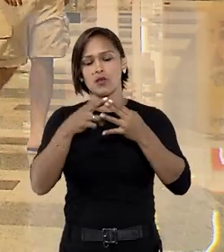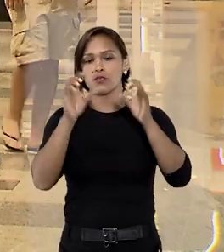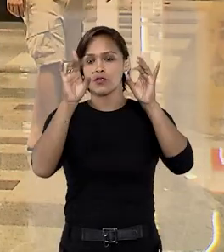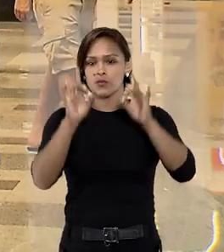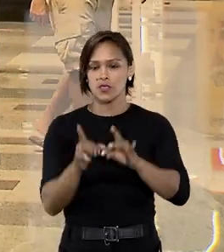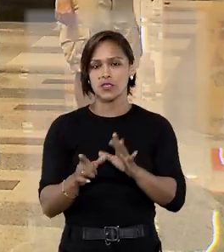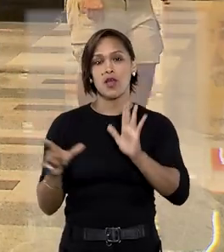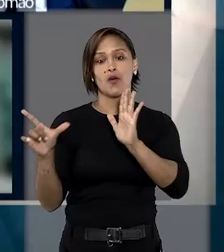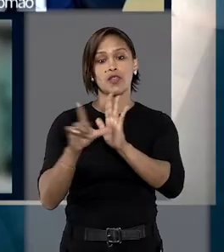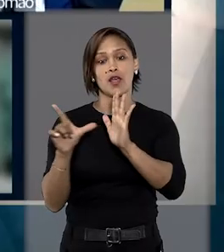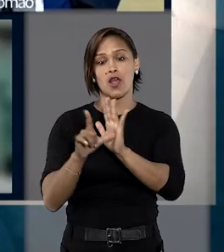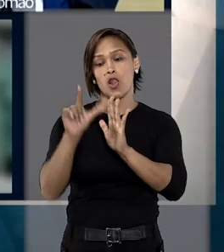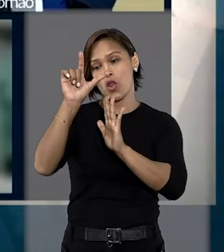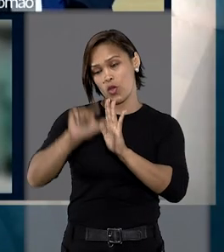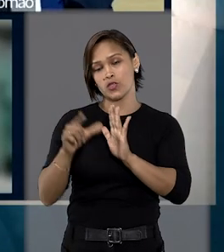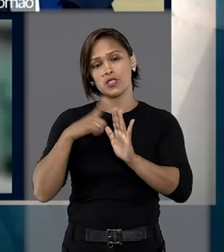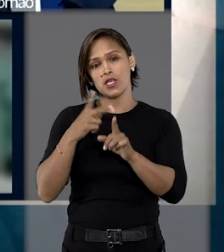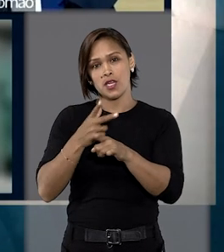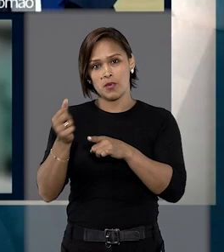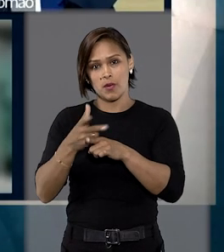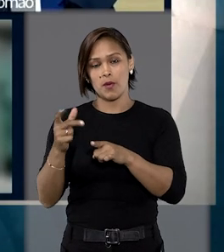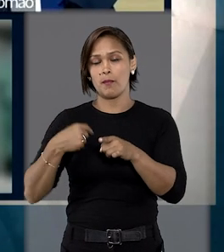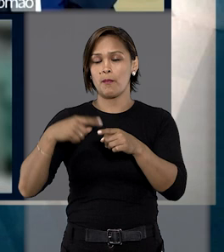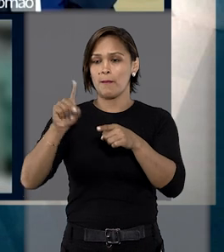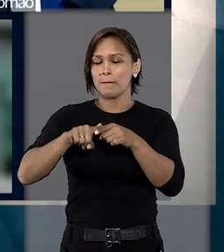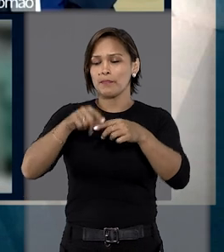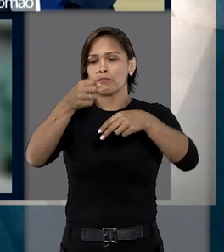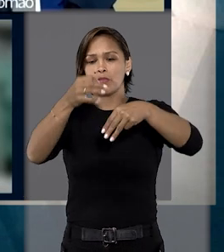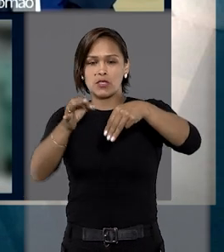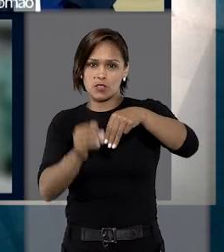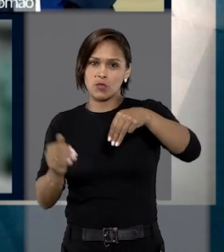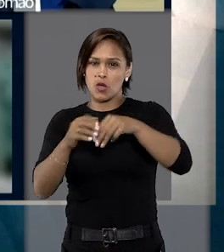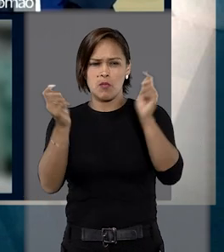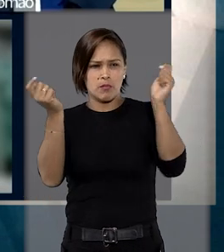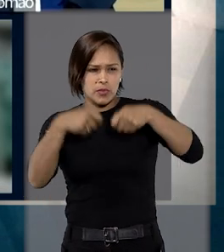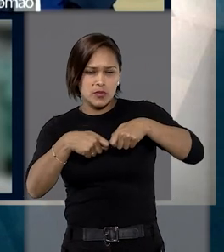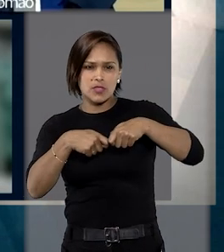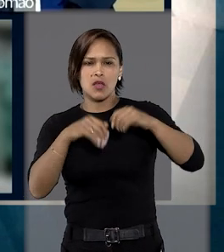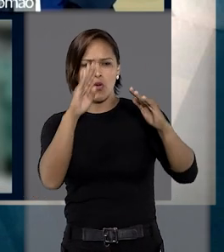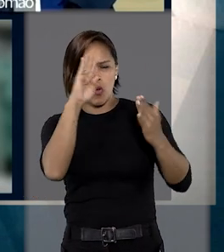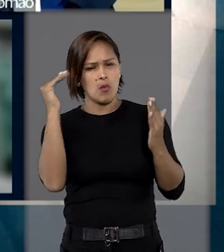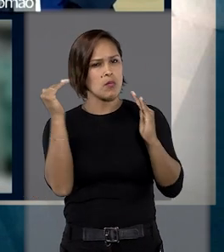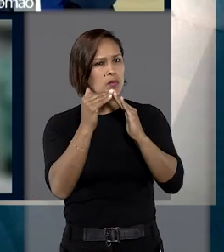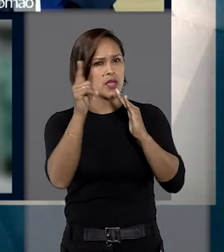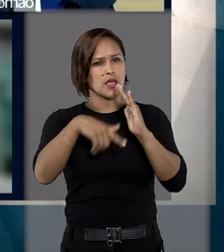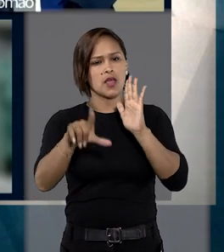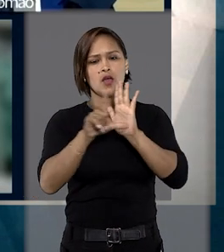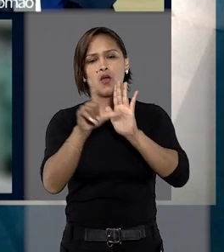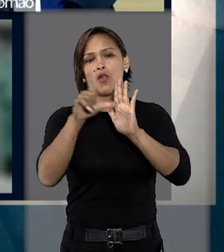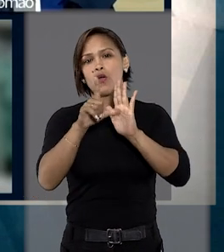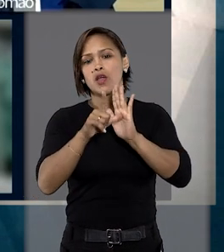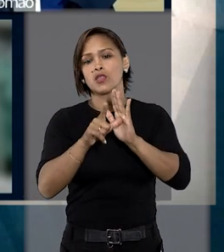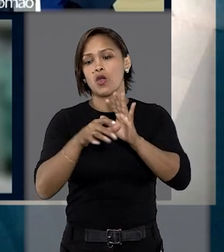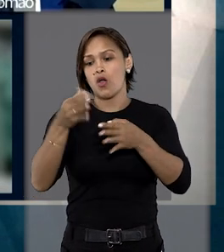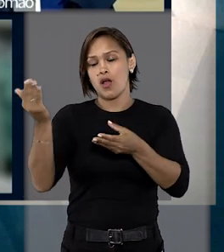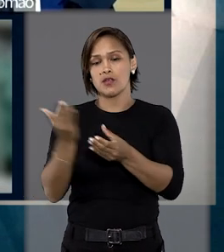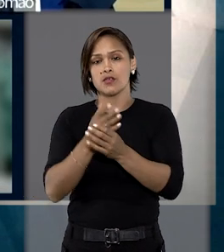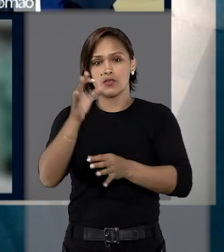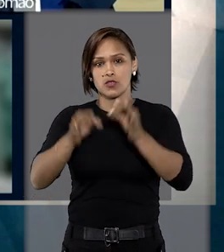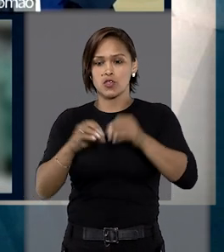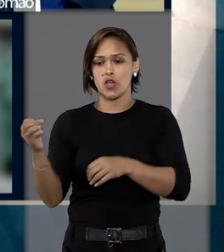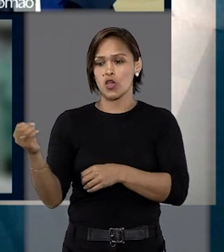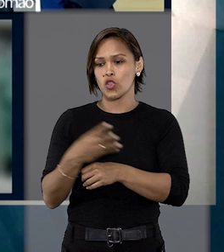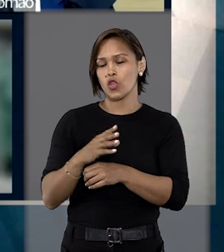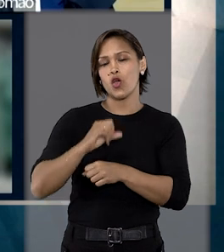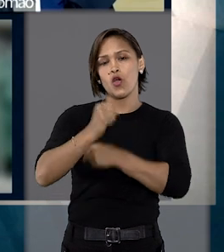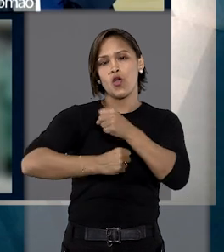rede locatária. Para os ministros, permitir que o inquilino possa obrigar o locador, por meio de ação judicial, a renovar o